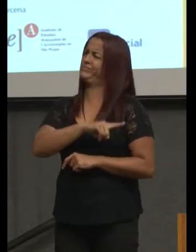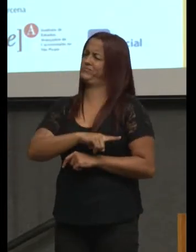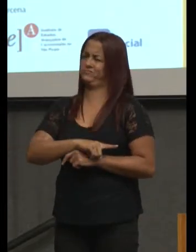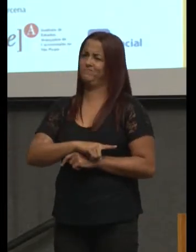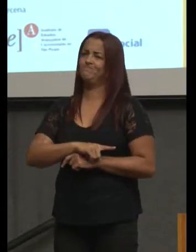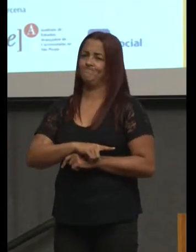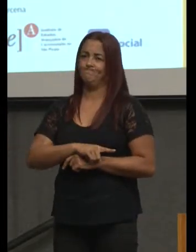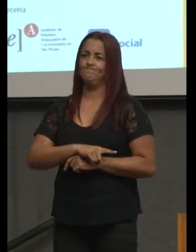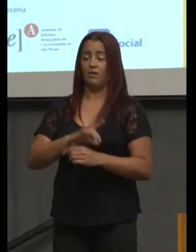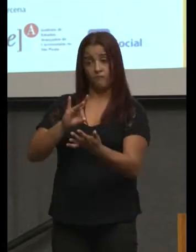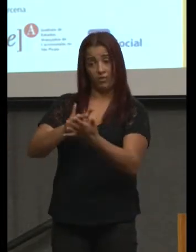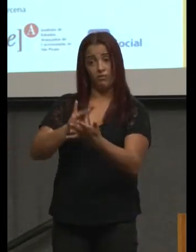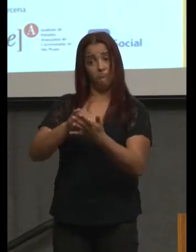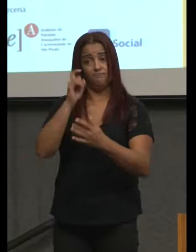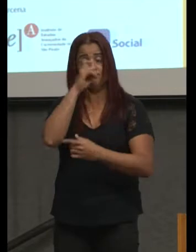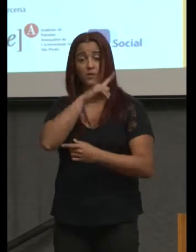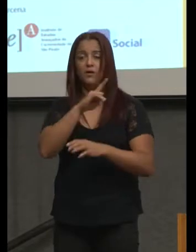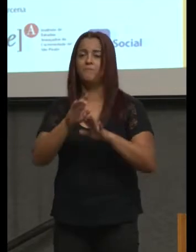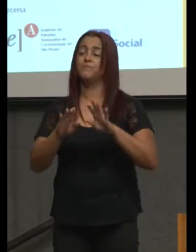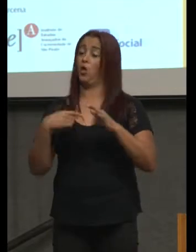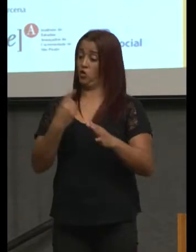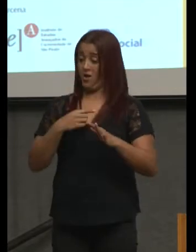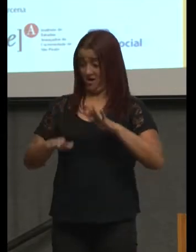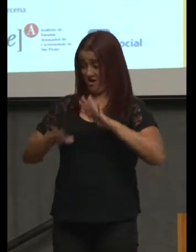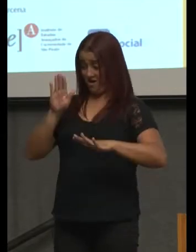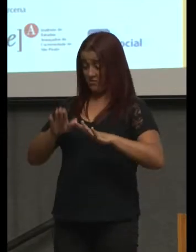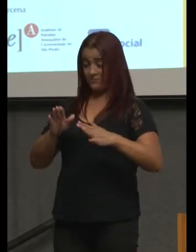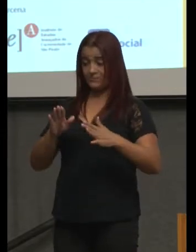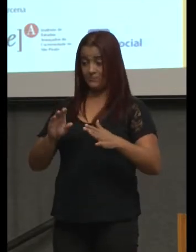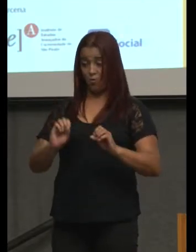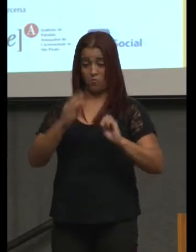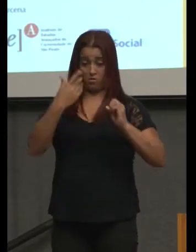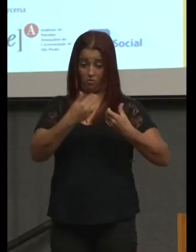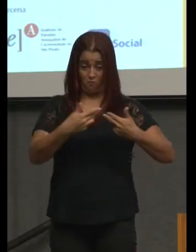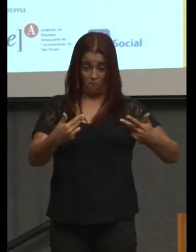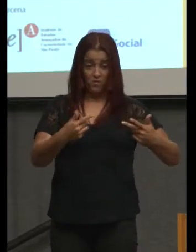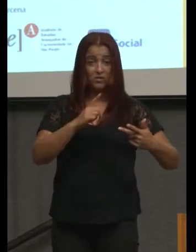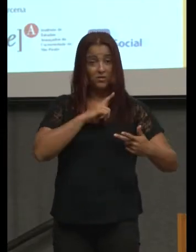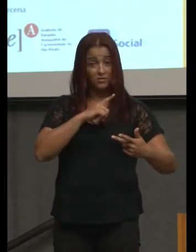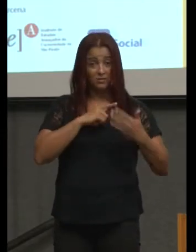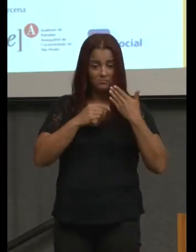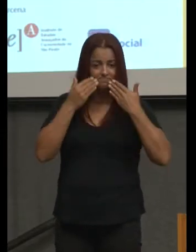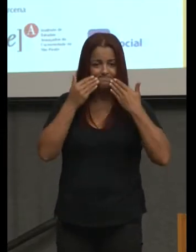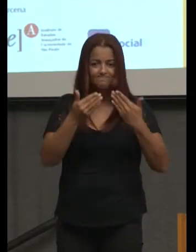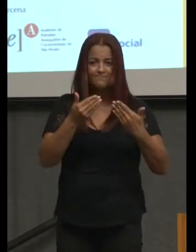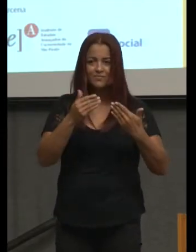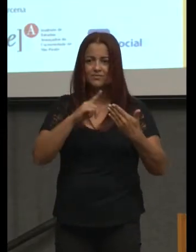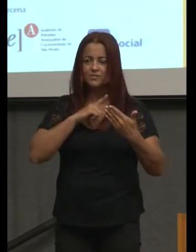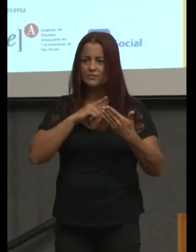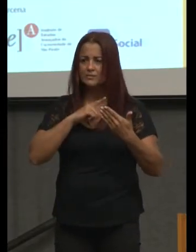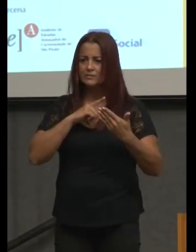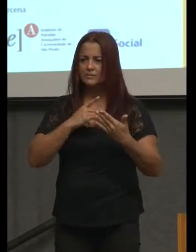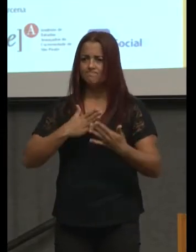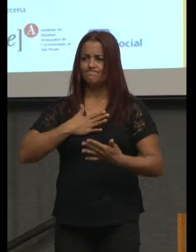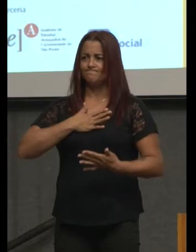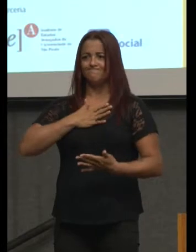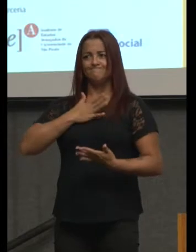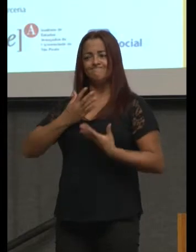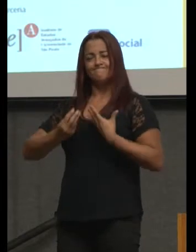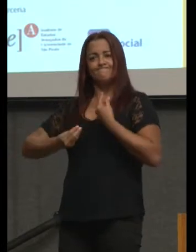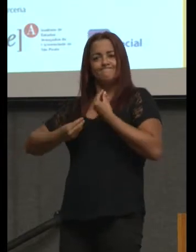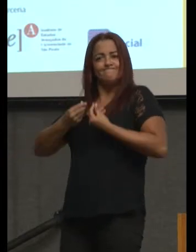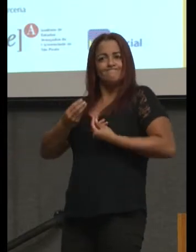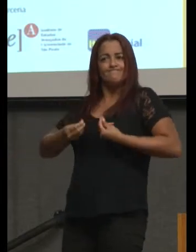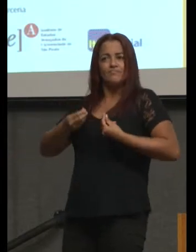A gente, às vezes, está diante de situações que te impactam. eu perdi o